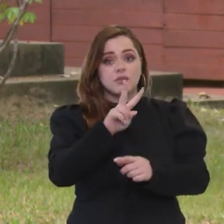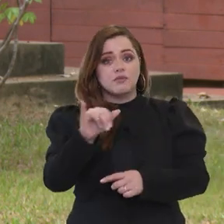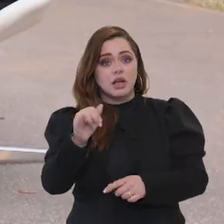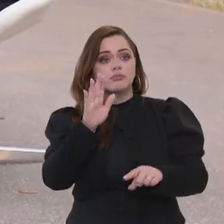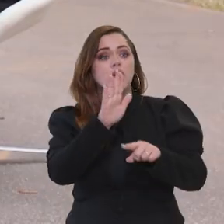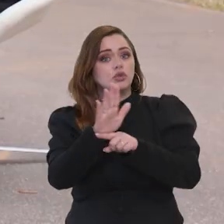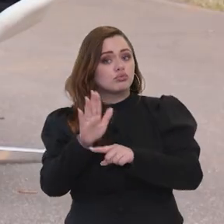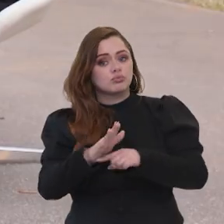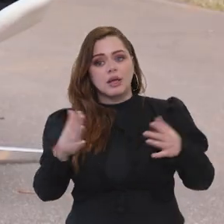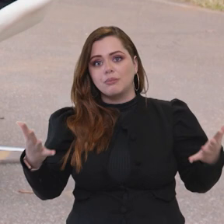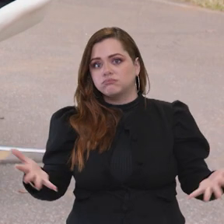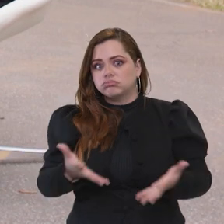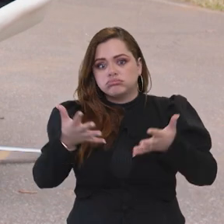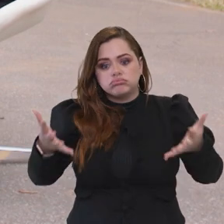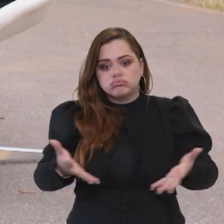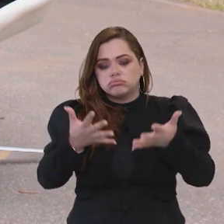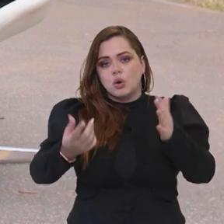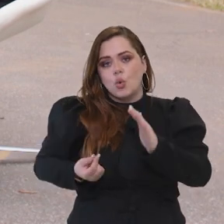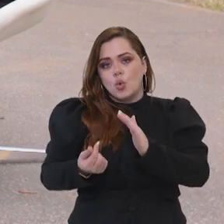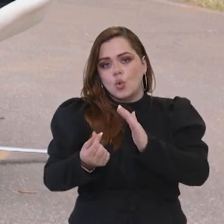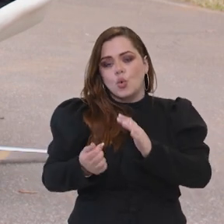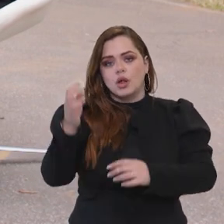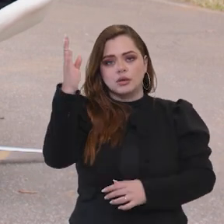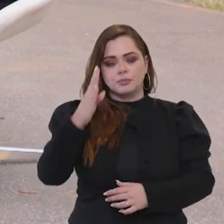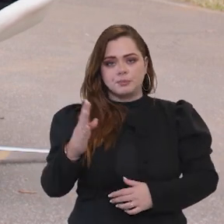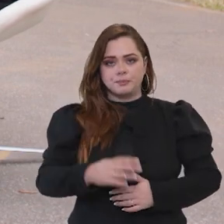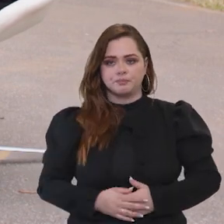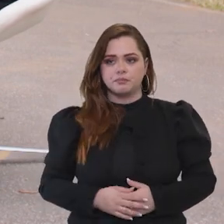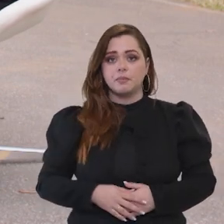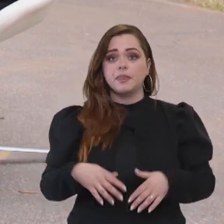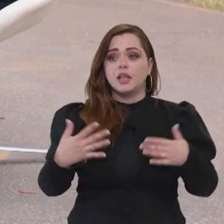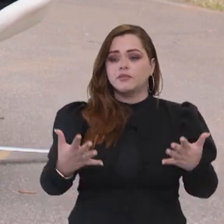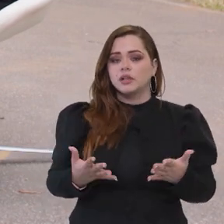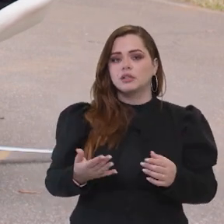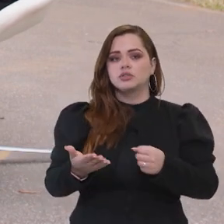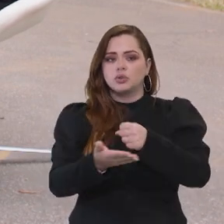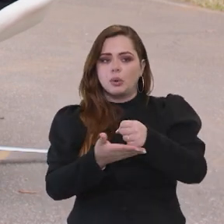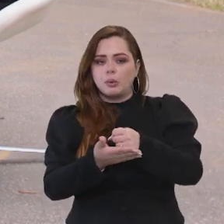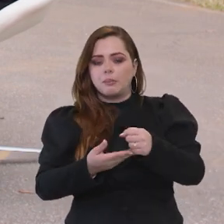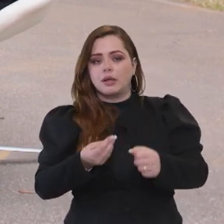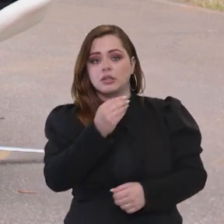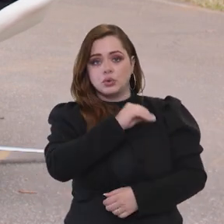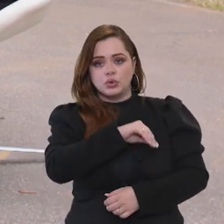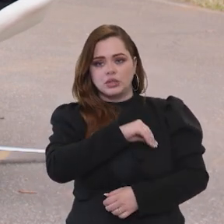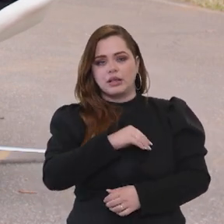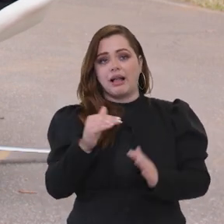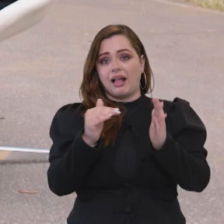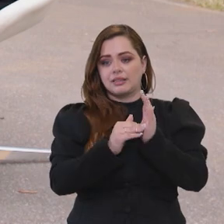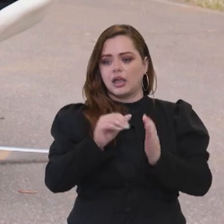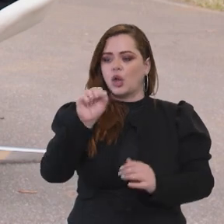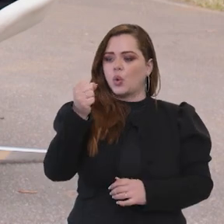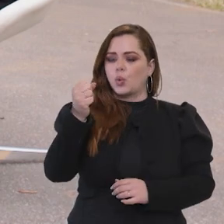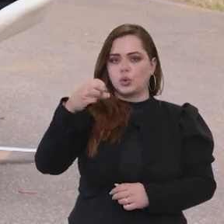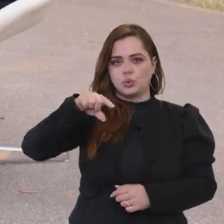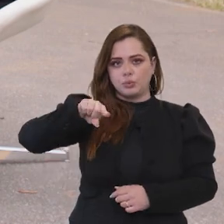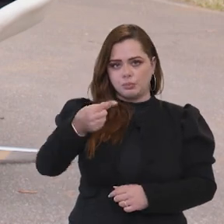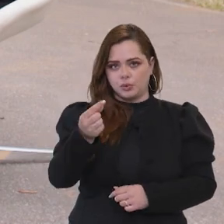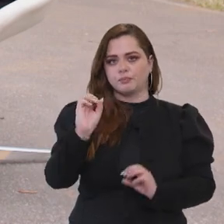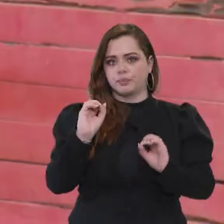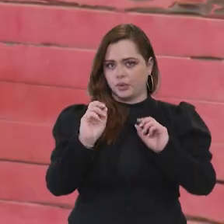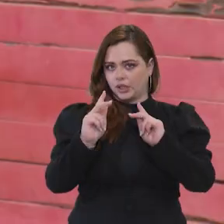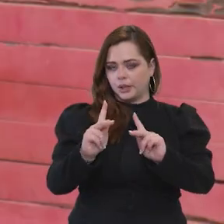na retomada da economia do Brasil. Bom, estamos falando de renda mensal, famílias inicialmente com renda mensal de até 8 mil.